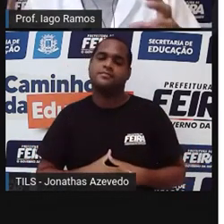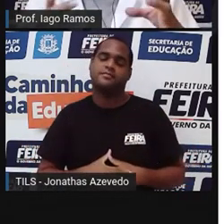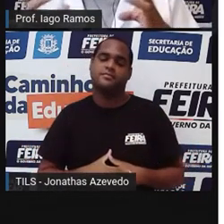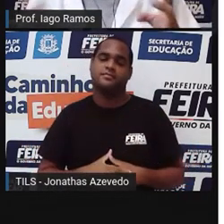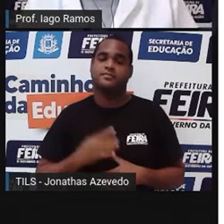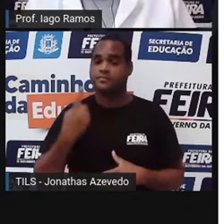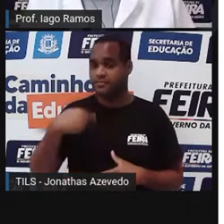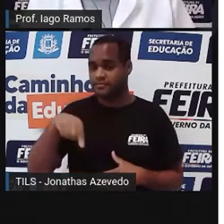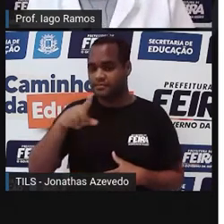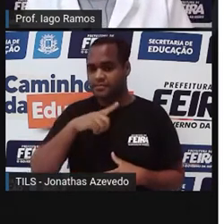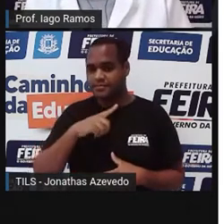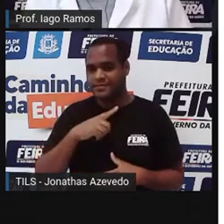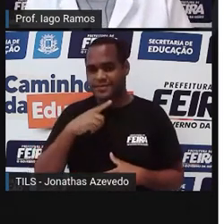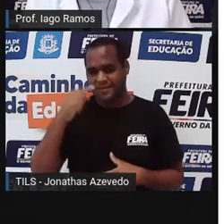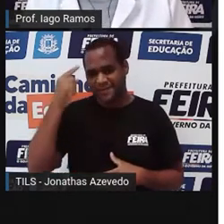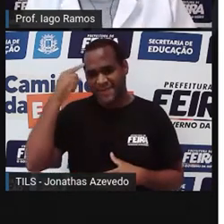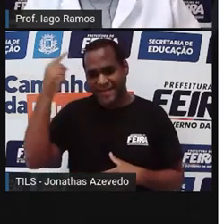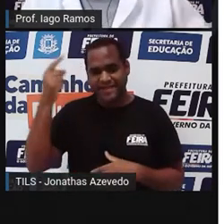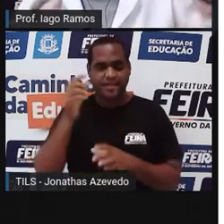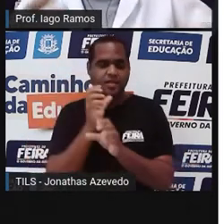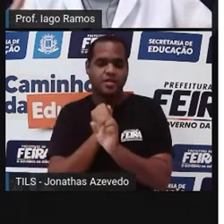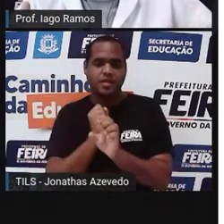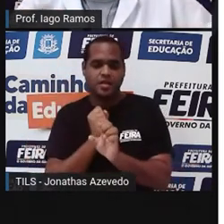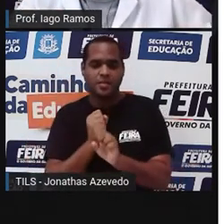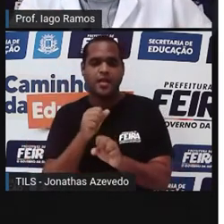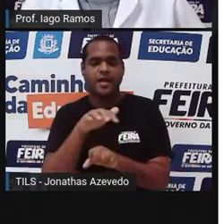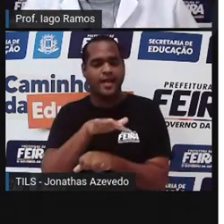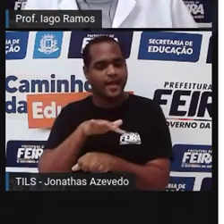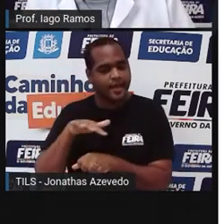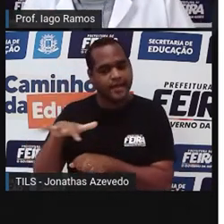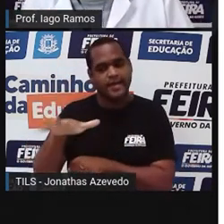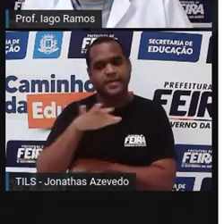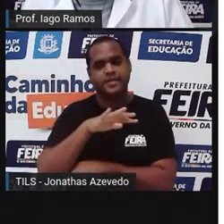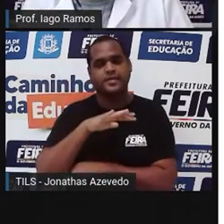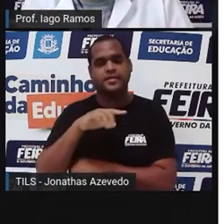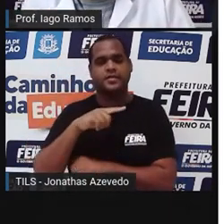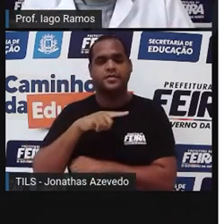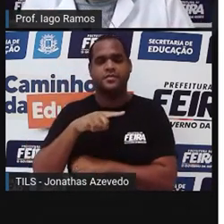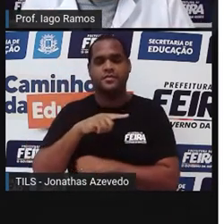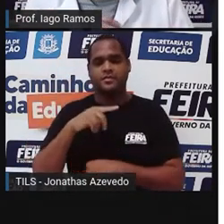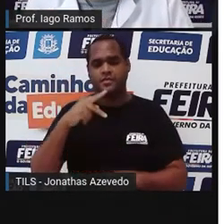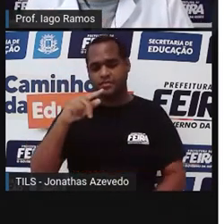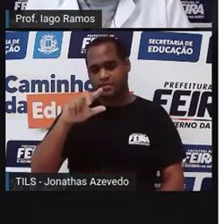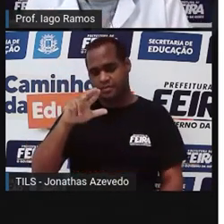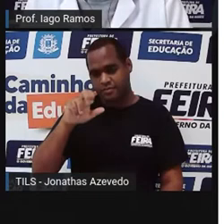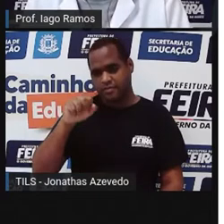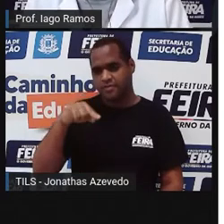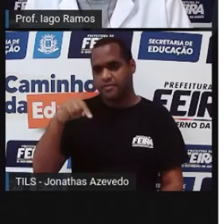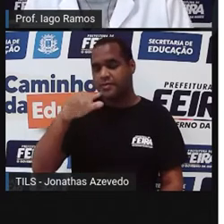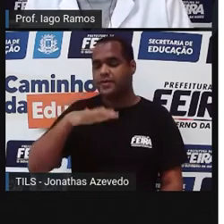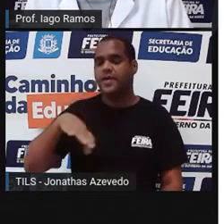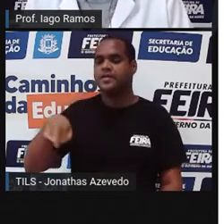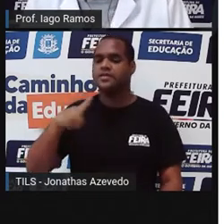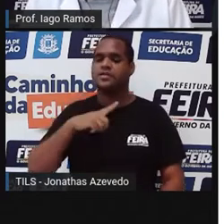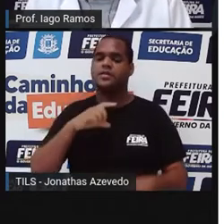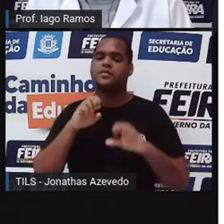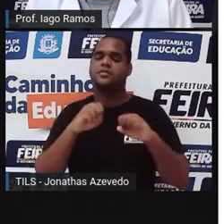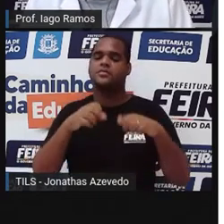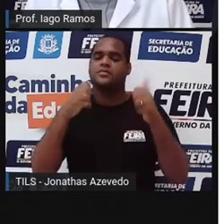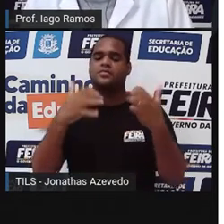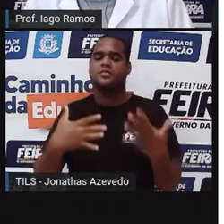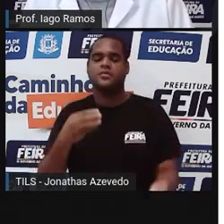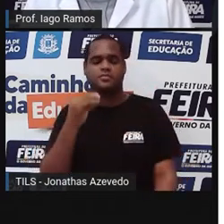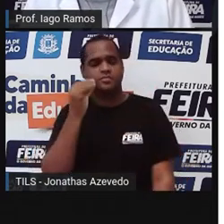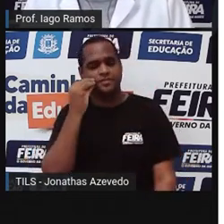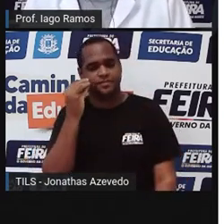gente está nessa parte de cálculo de área de superfícies planas, que a gente vem aqui nas aulas tentando fazer